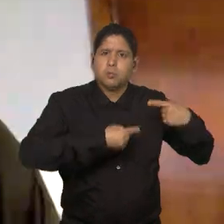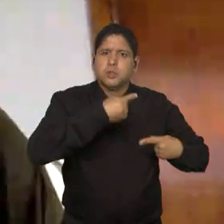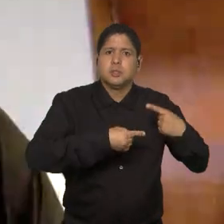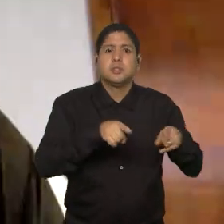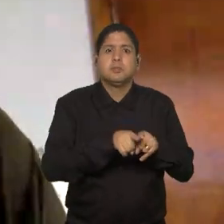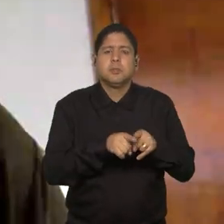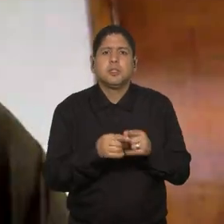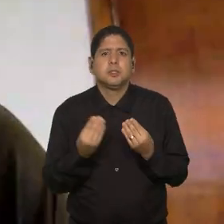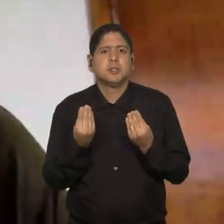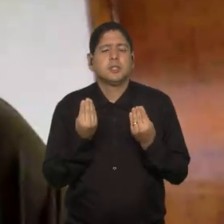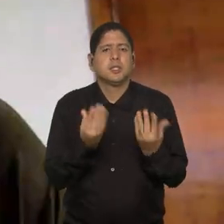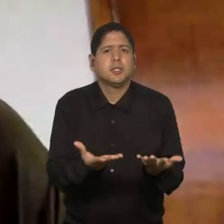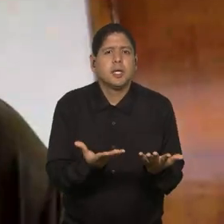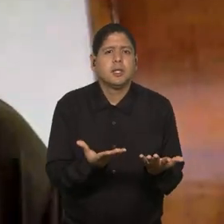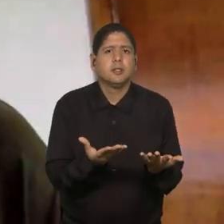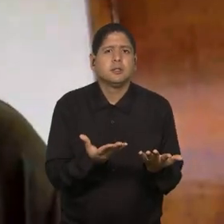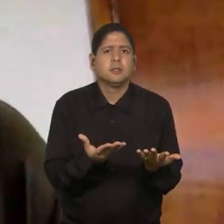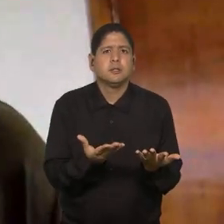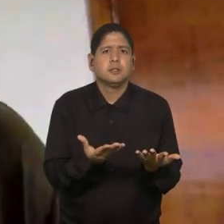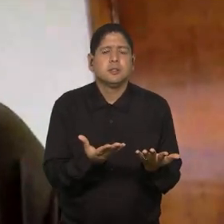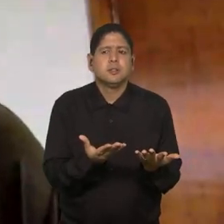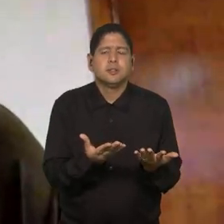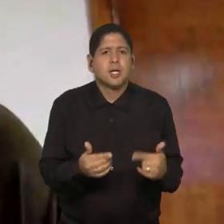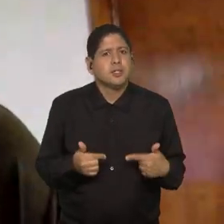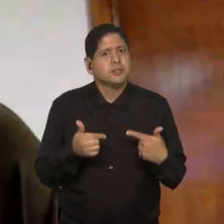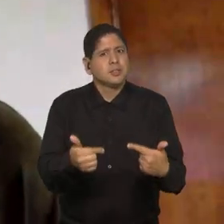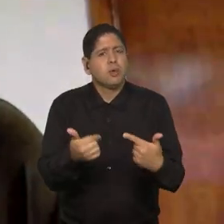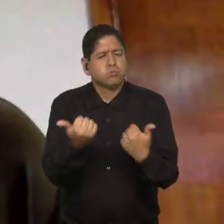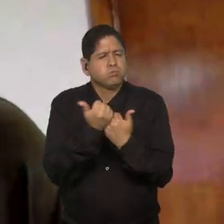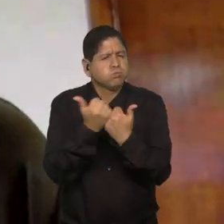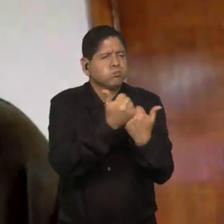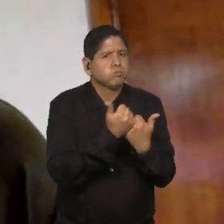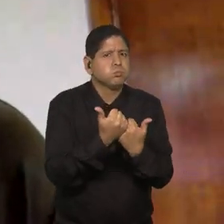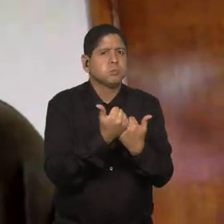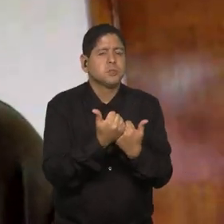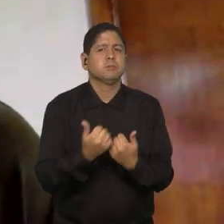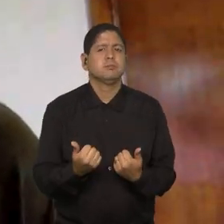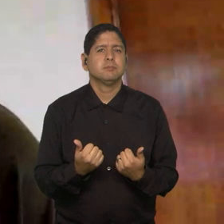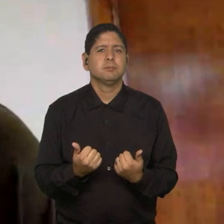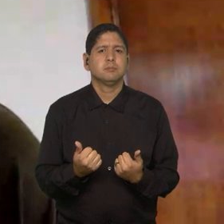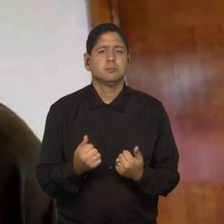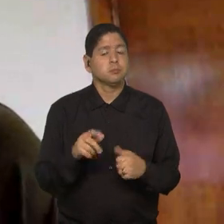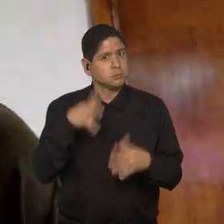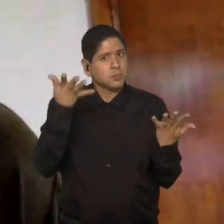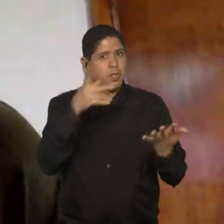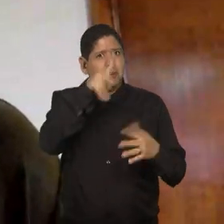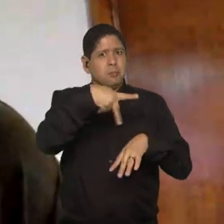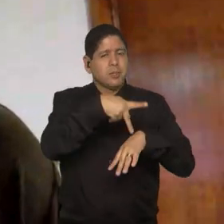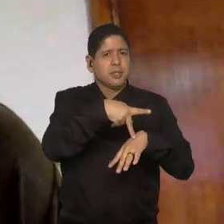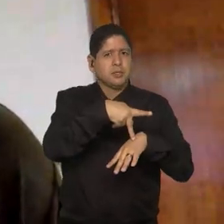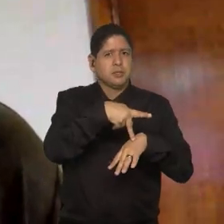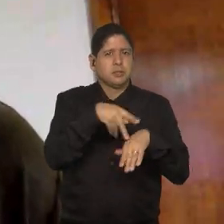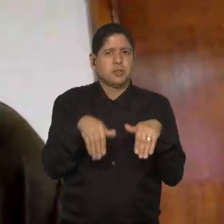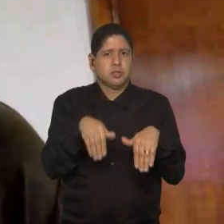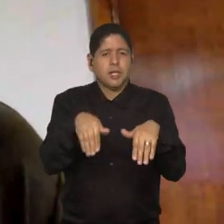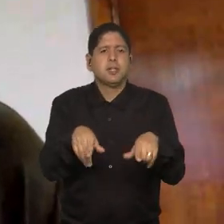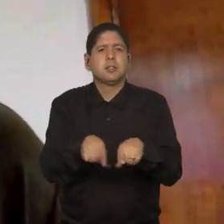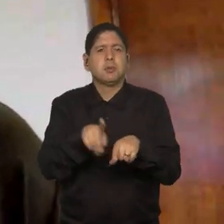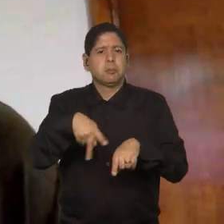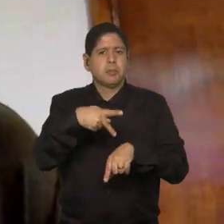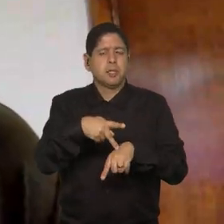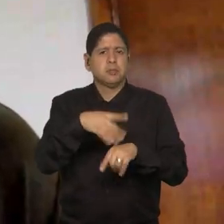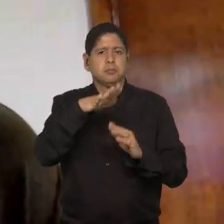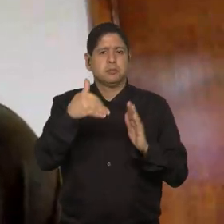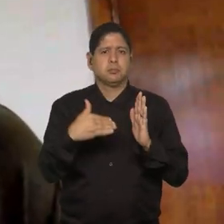ajudar, então, uma ação ajuda a outra. E lá na Austrália e Nova Zelândia, na Copa do Mundo,